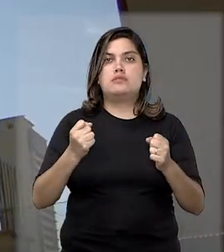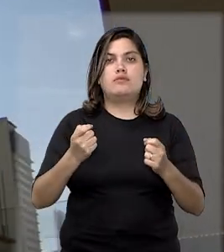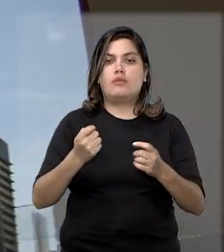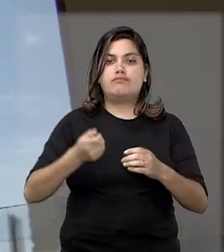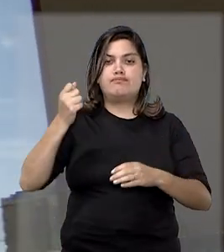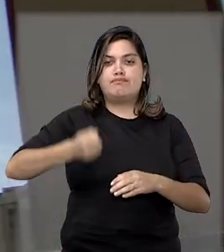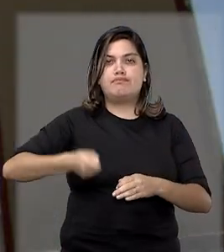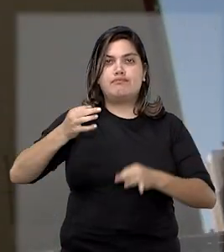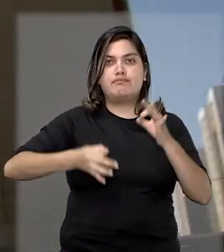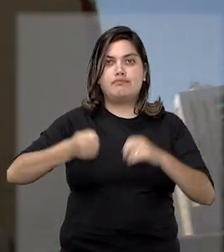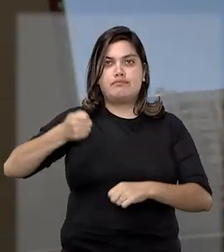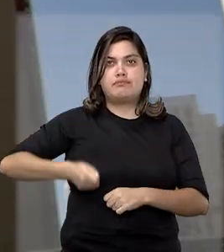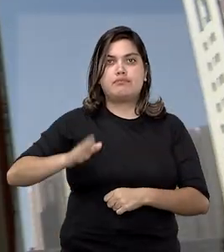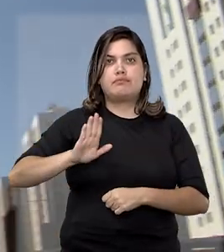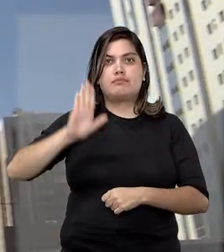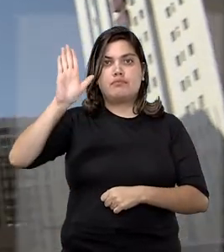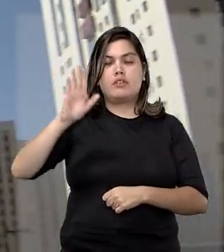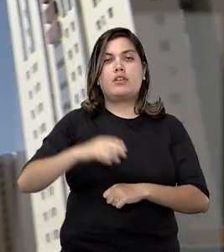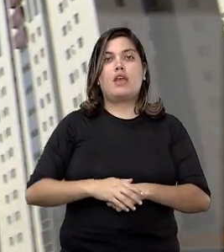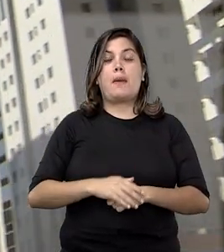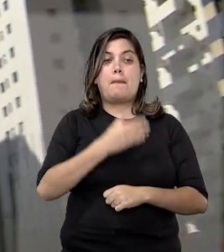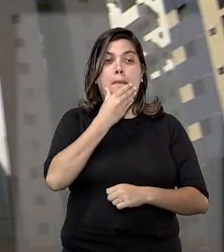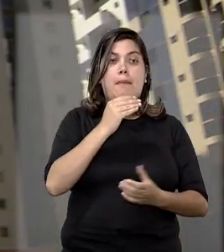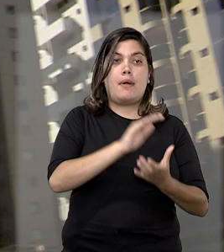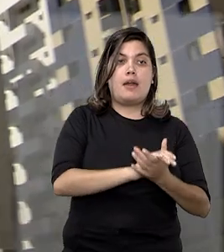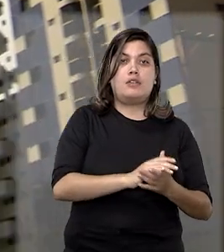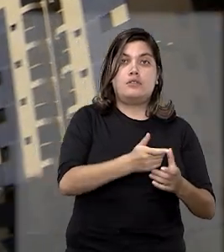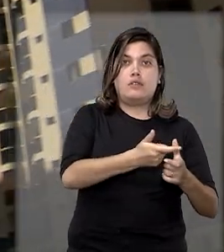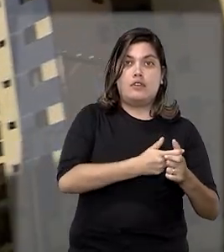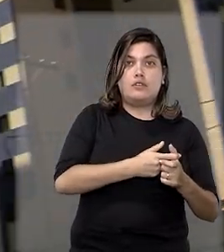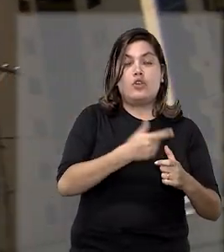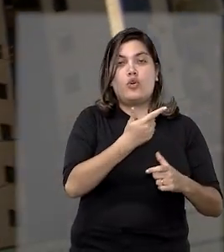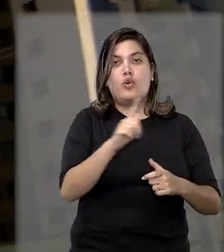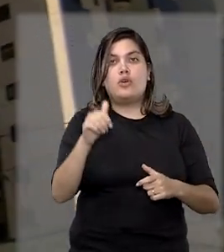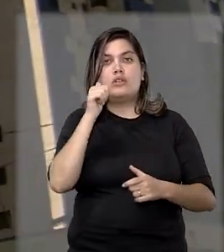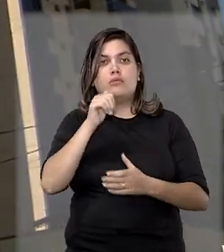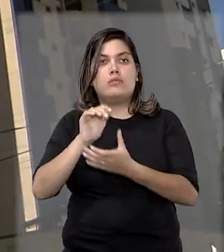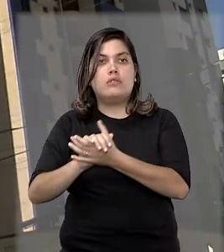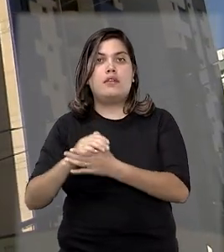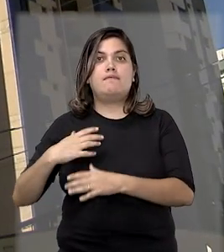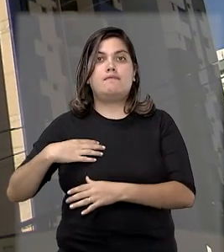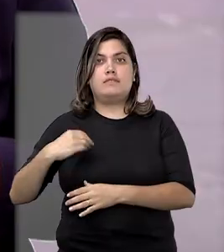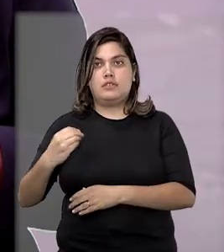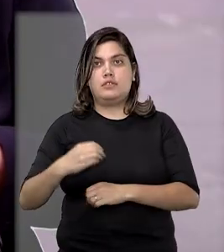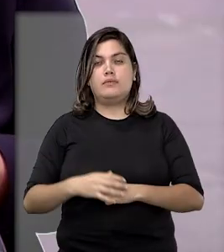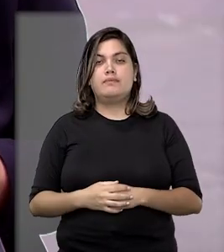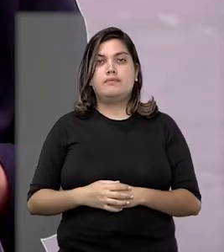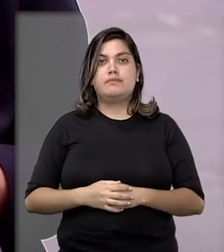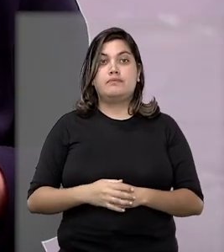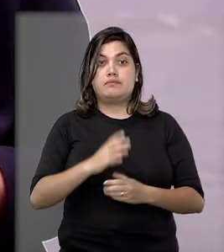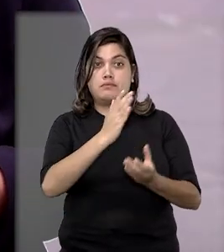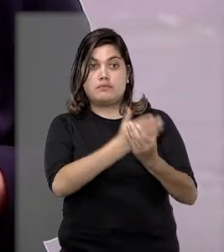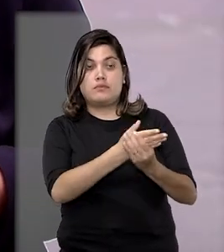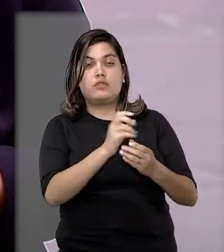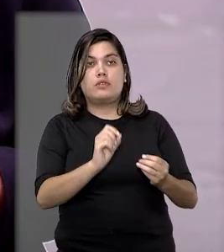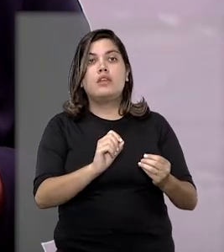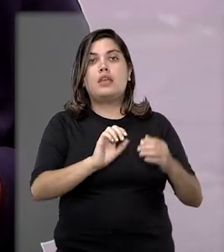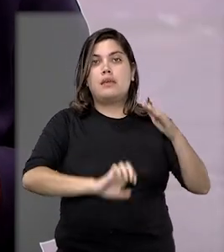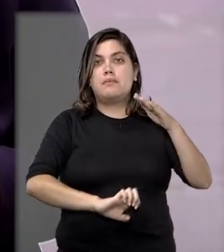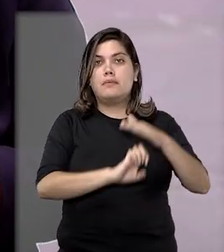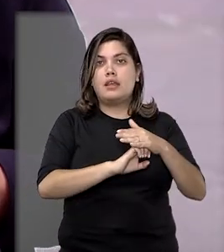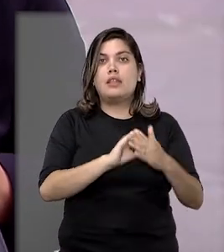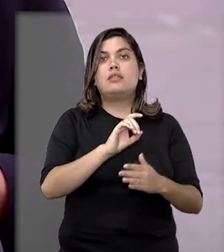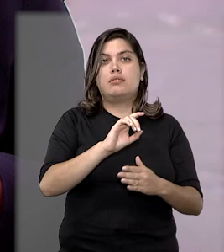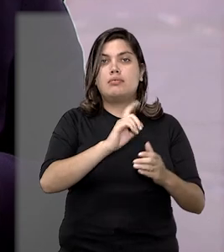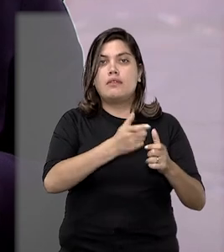Um dos recursos foi interposto pelo marido devedor e o outro por sua esposa e filhos. Segundo o processo, uma empresa